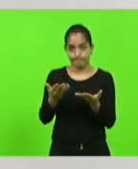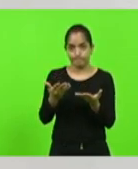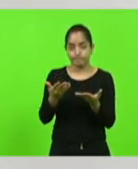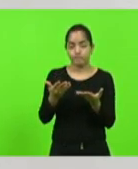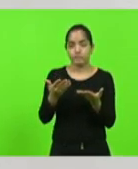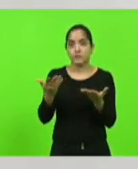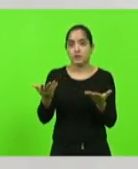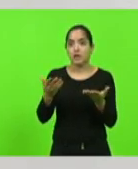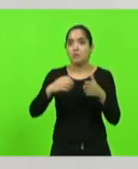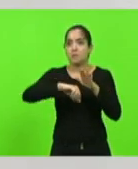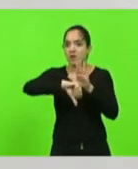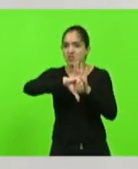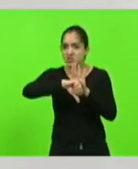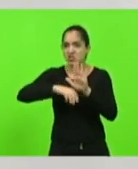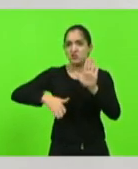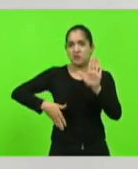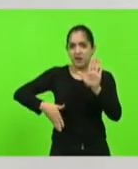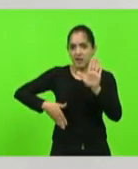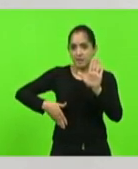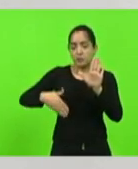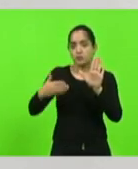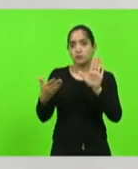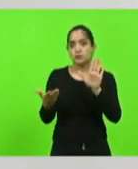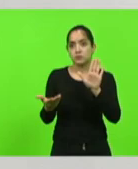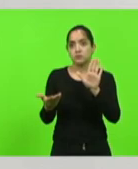Bandido, vagabundo, faccionado,